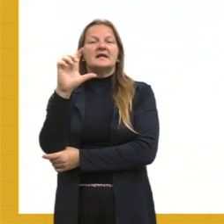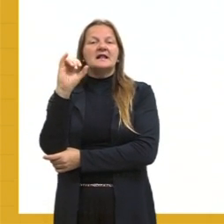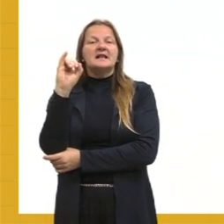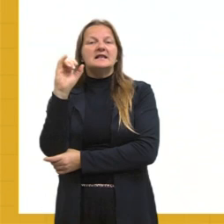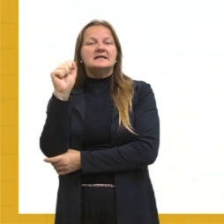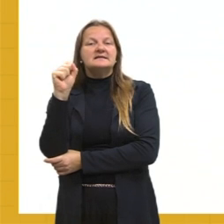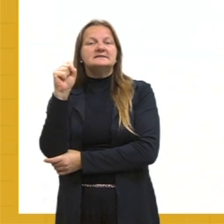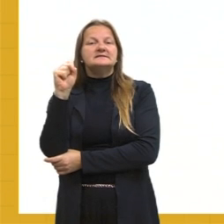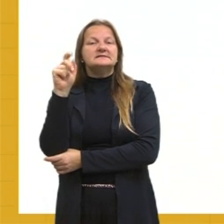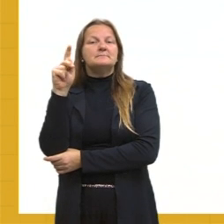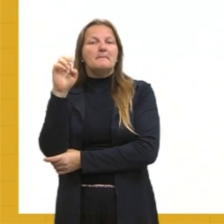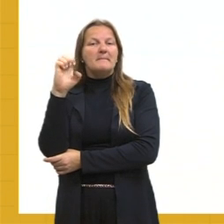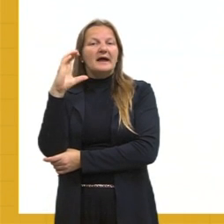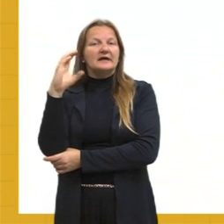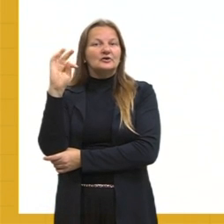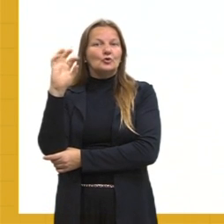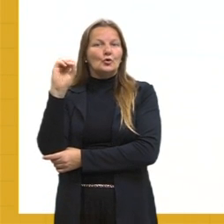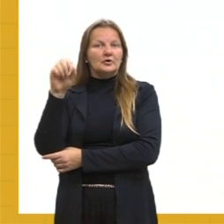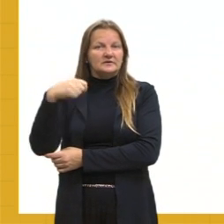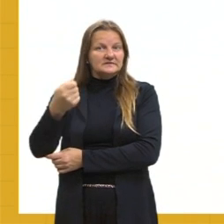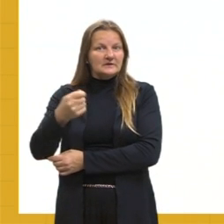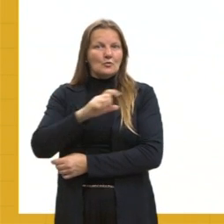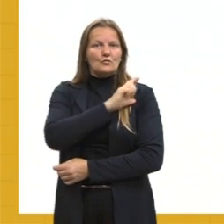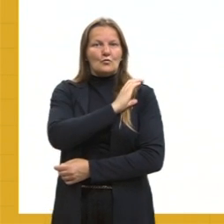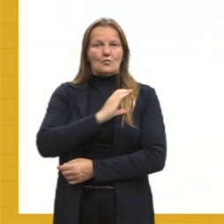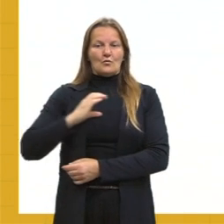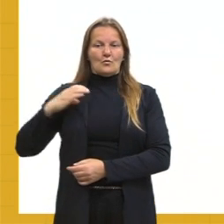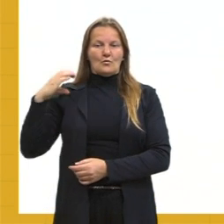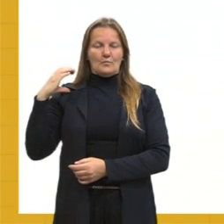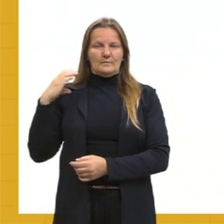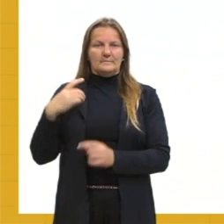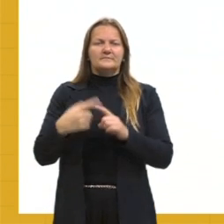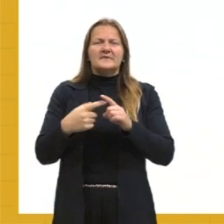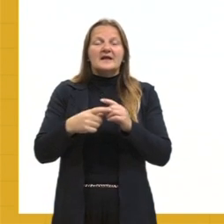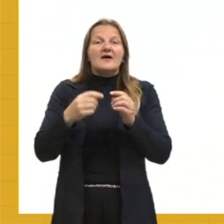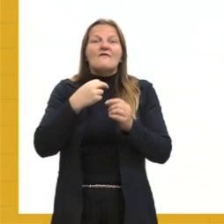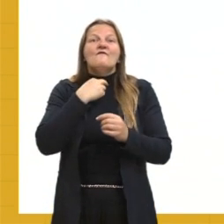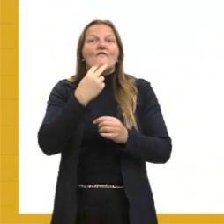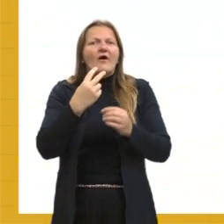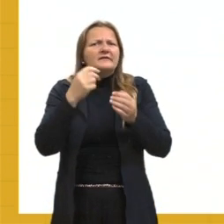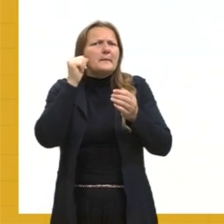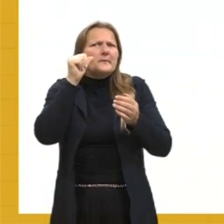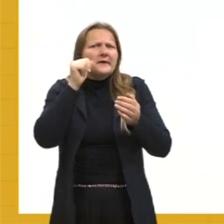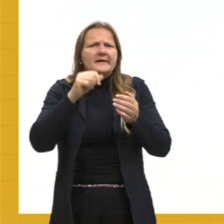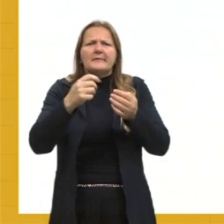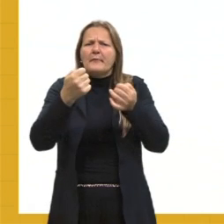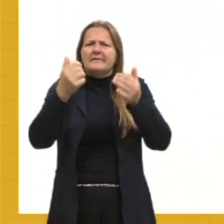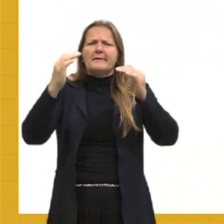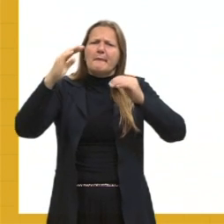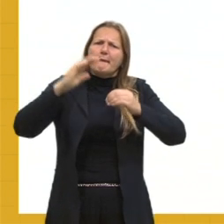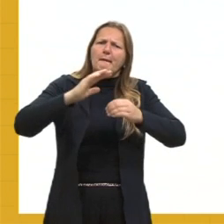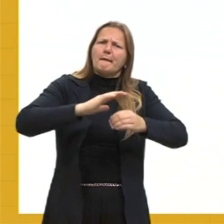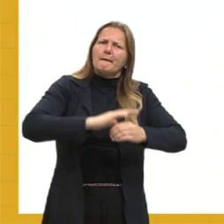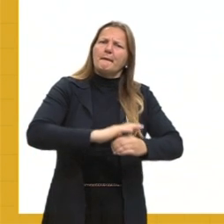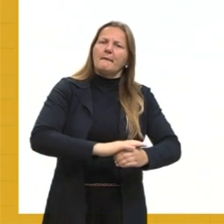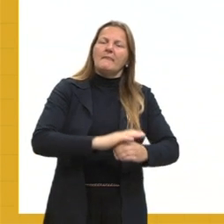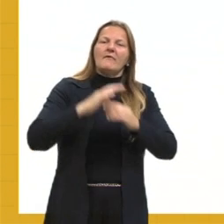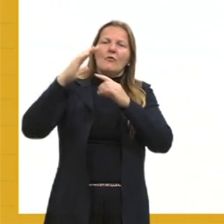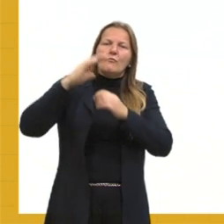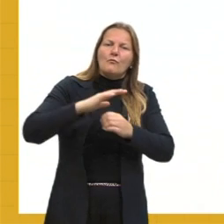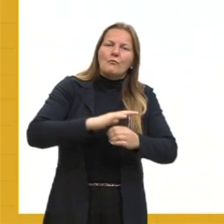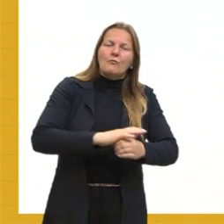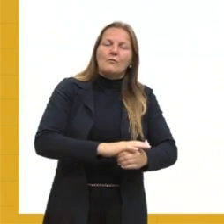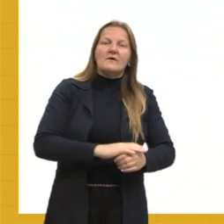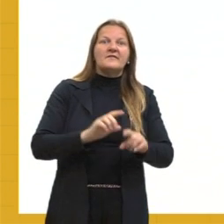e eu já vinha dizendo para vocês, as vozes das mulheres na literatura, elas foram ficando um pouquinho abafadinhas, mas a partir ali da